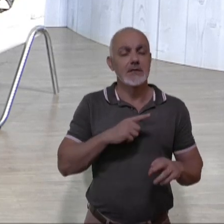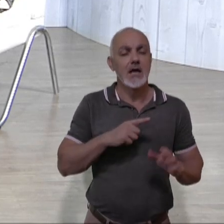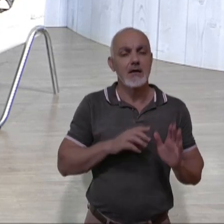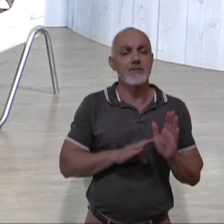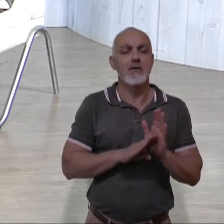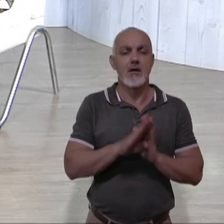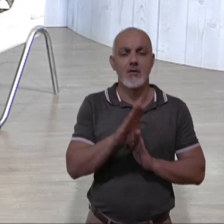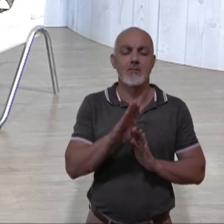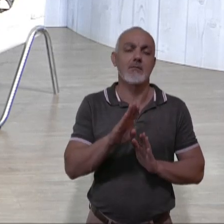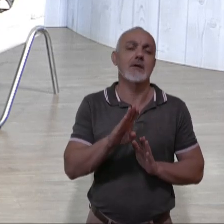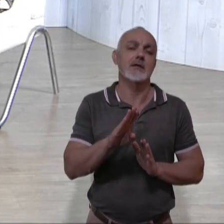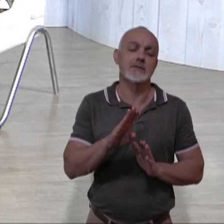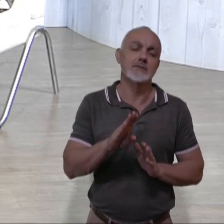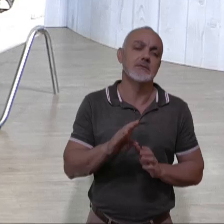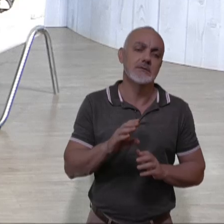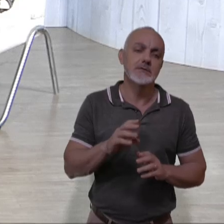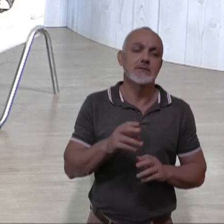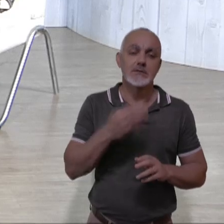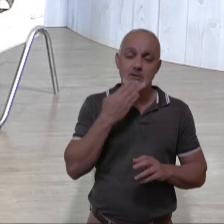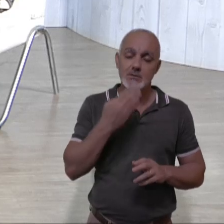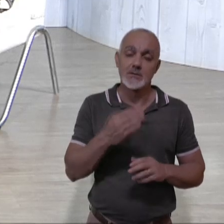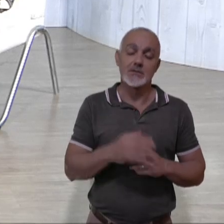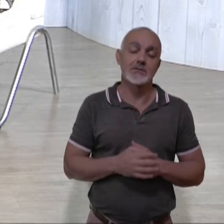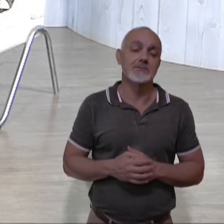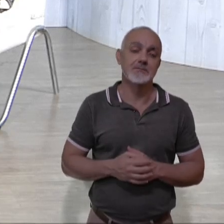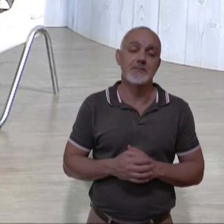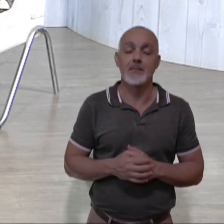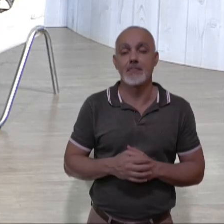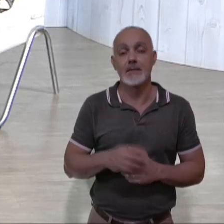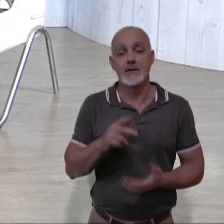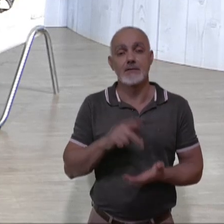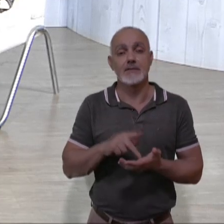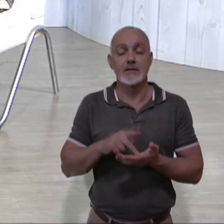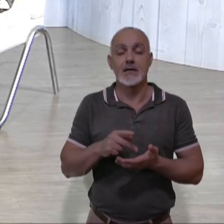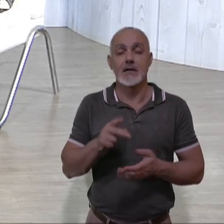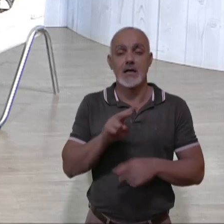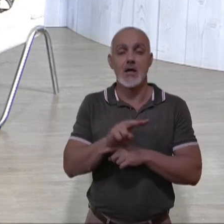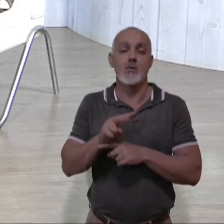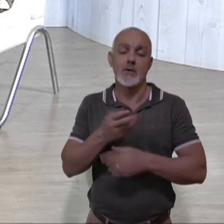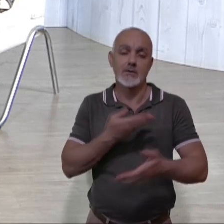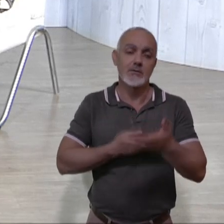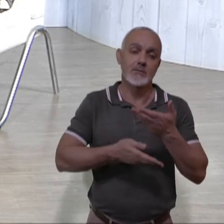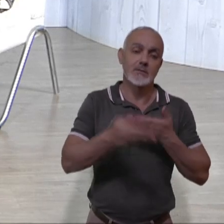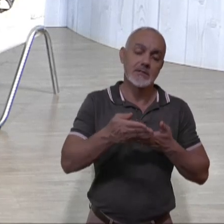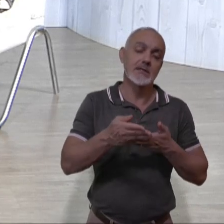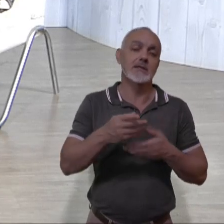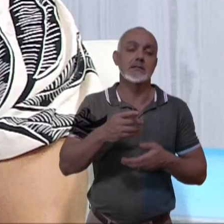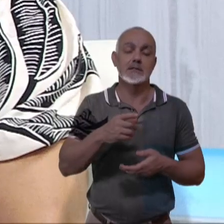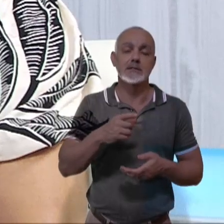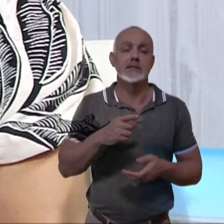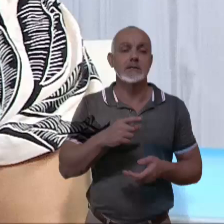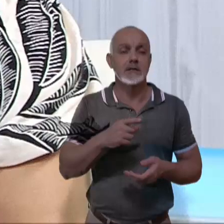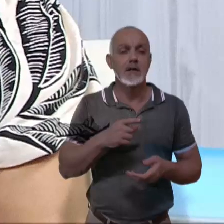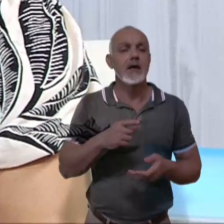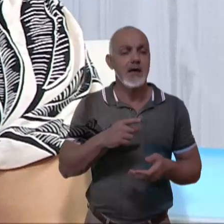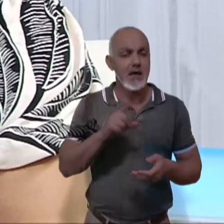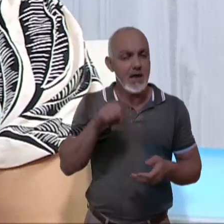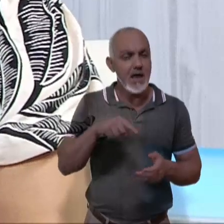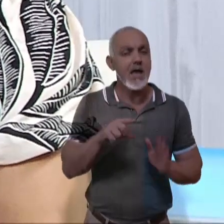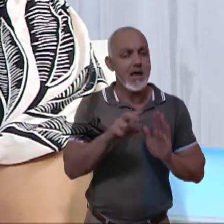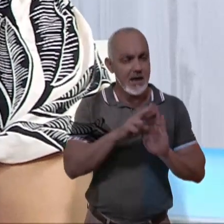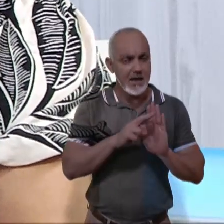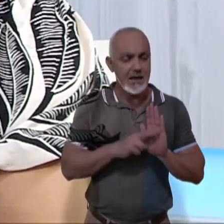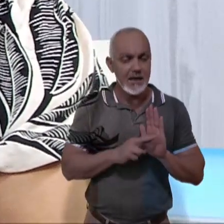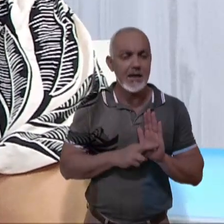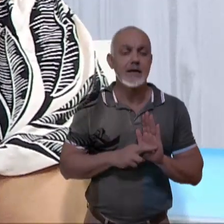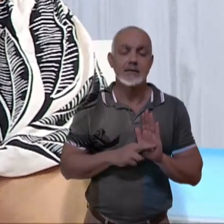nas solicitações. Na verdade, a guarda compartilhada passou a ser a regra. Certo.